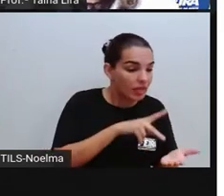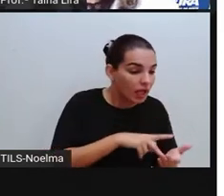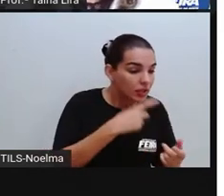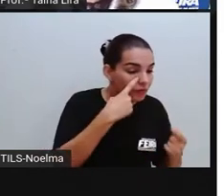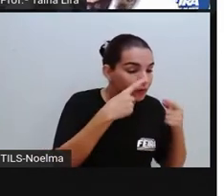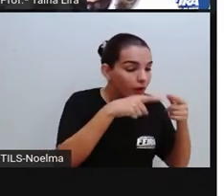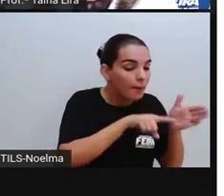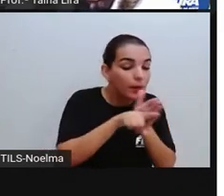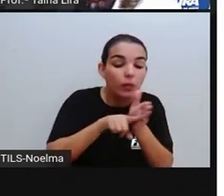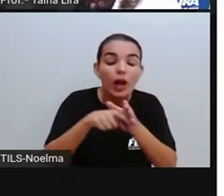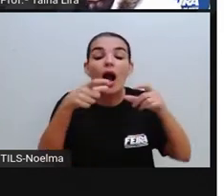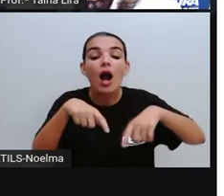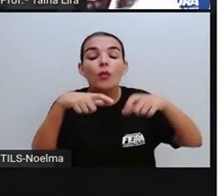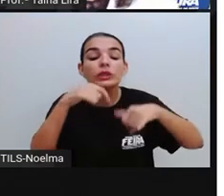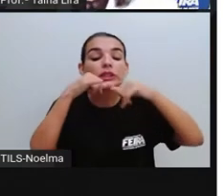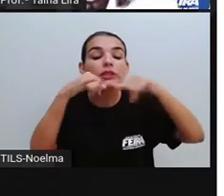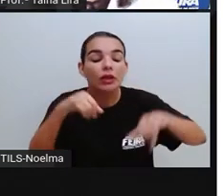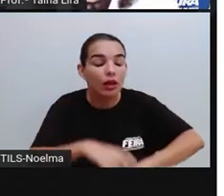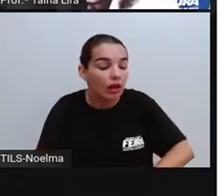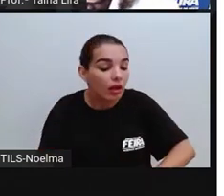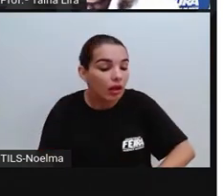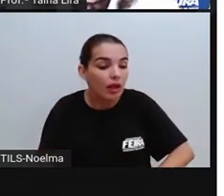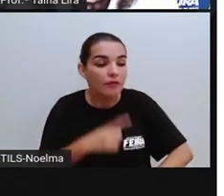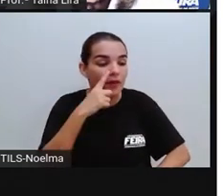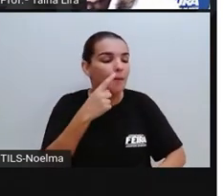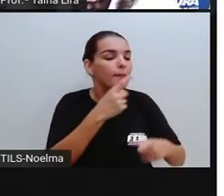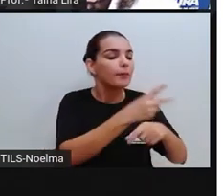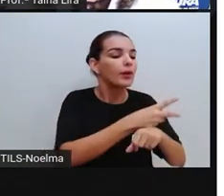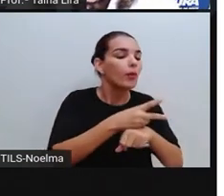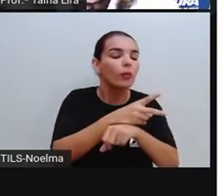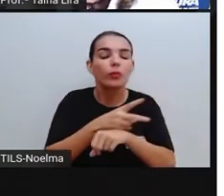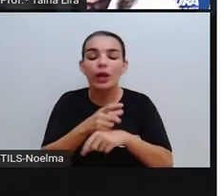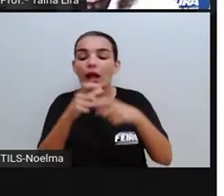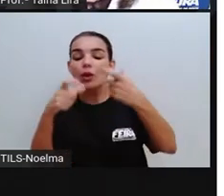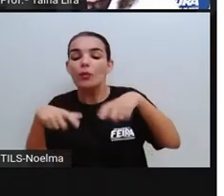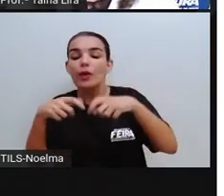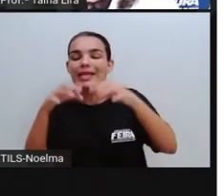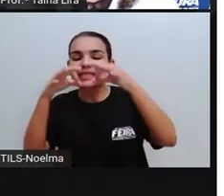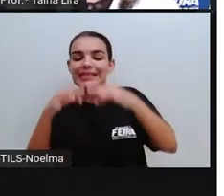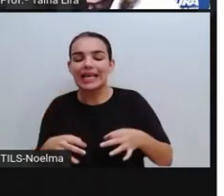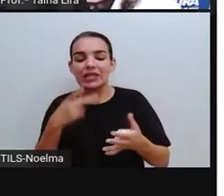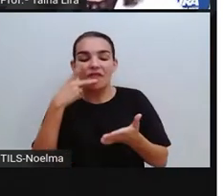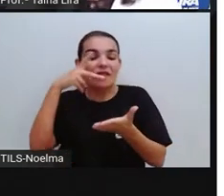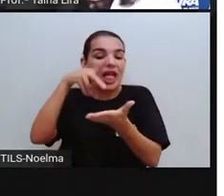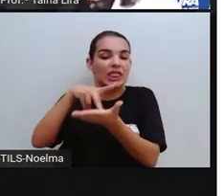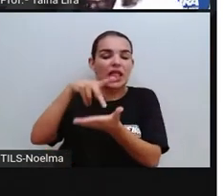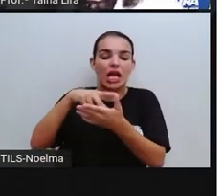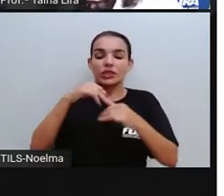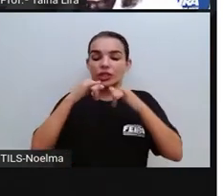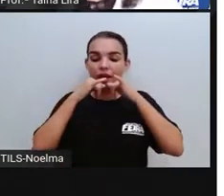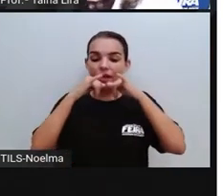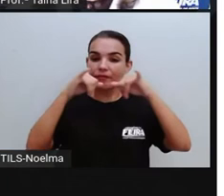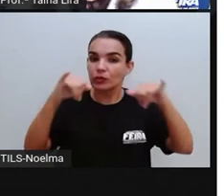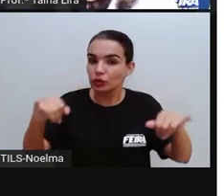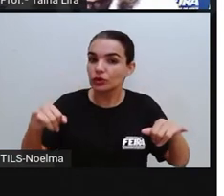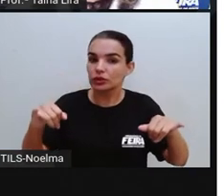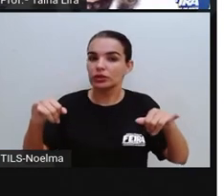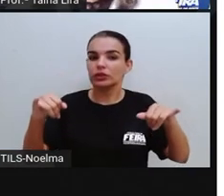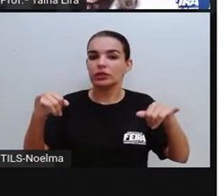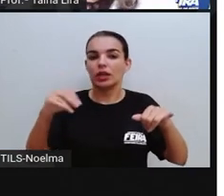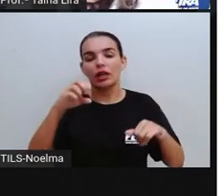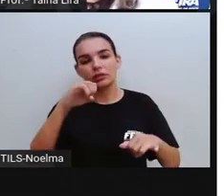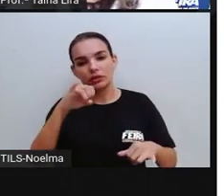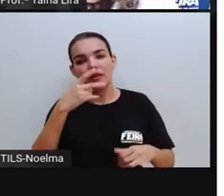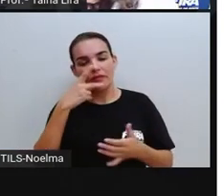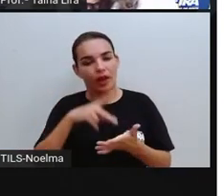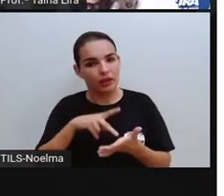fonte confiável. Às vezes, eu vou em mais de uma fonte, certo? Para ver se realmente aquilo ali é